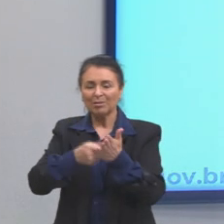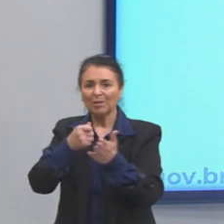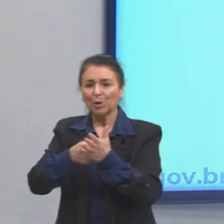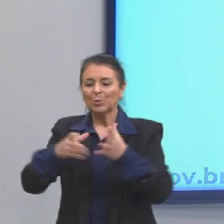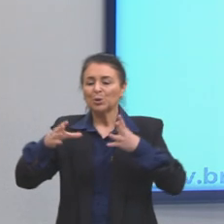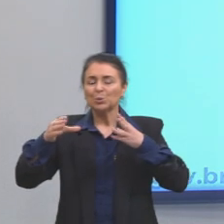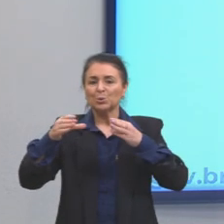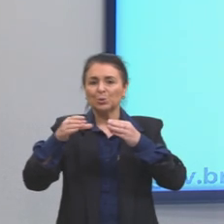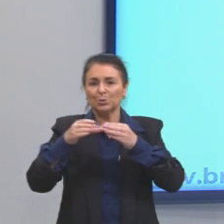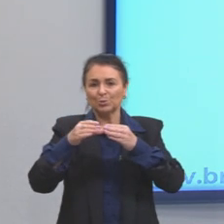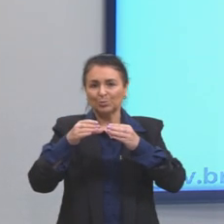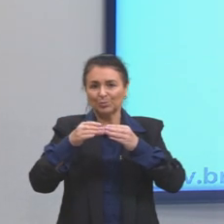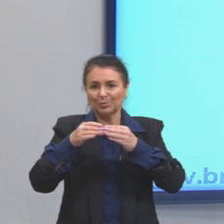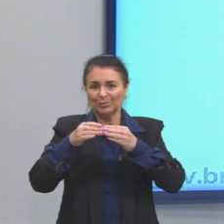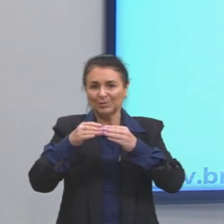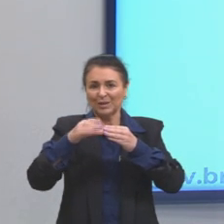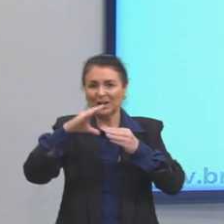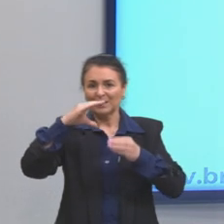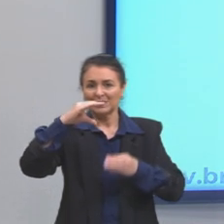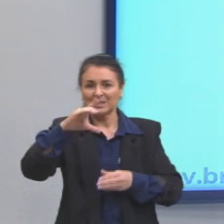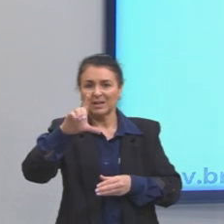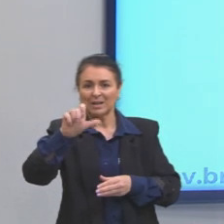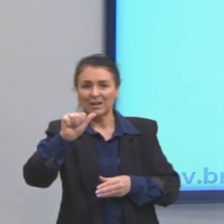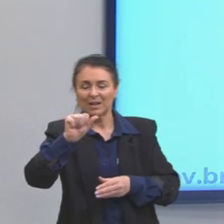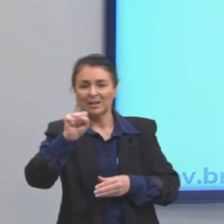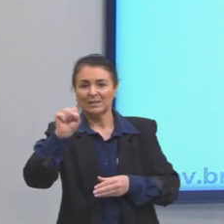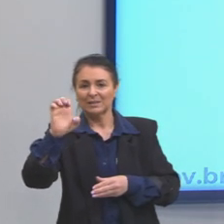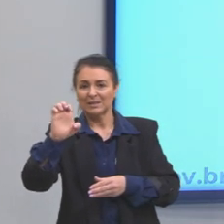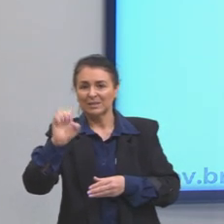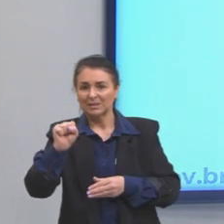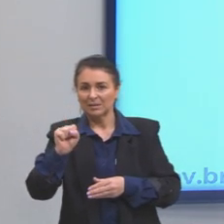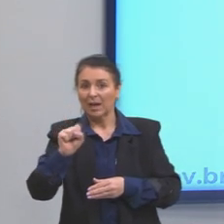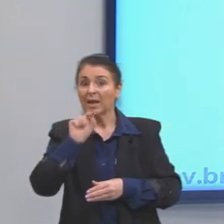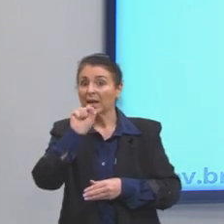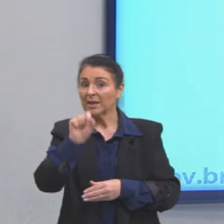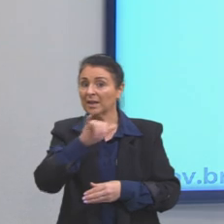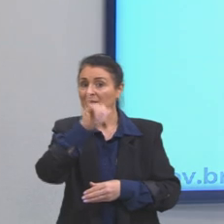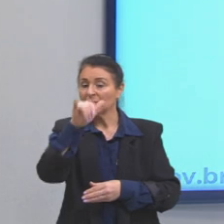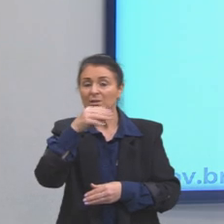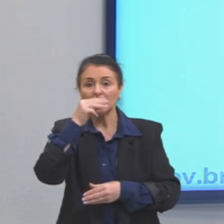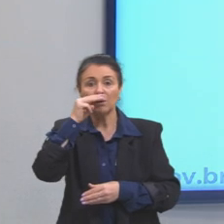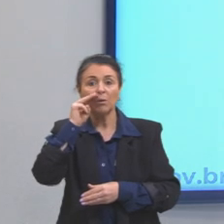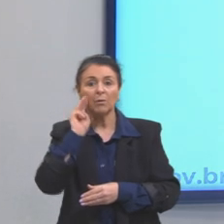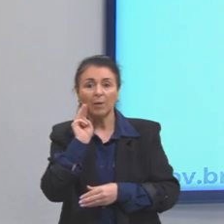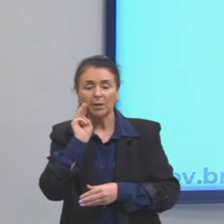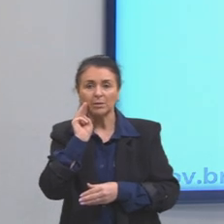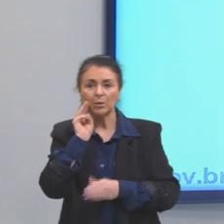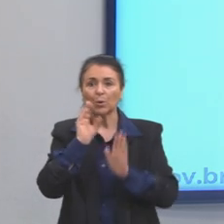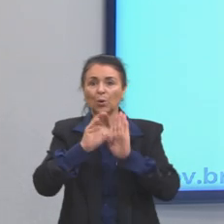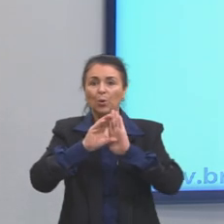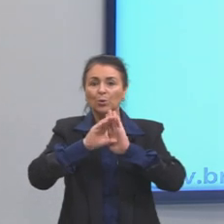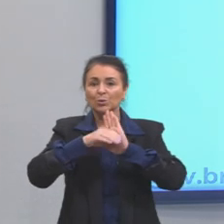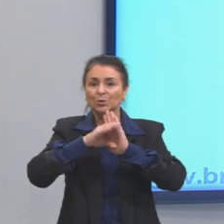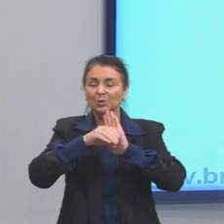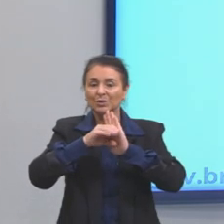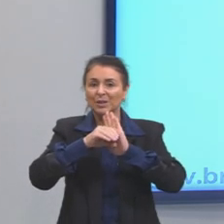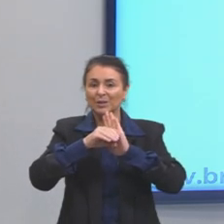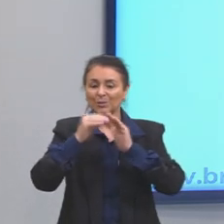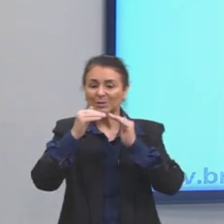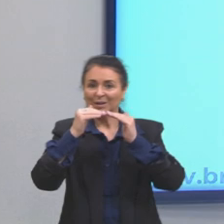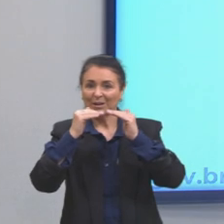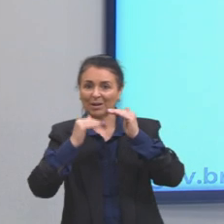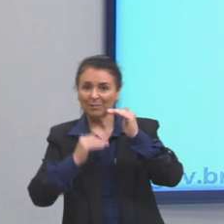classes, faz parte do Manifesto Comunista aqui do Marx. Todos os conceitos abaixo estão